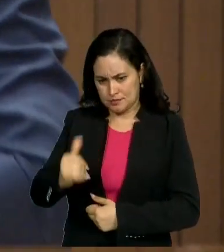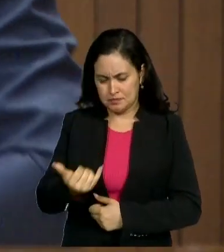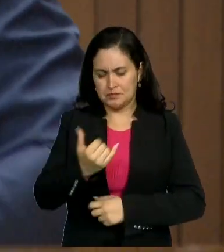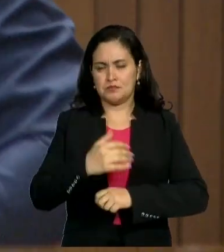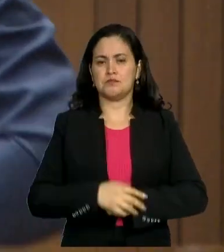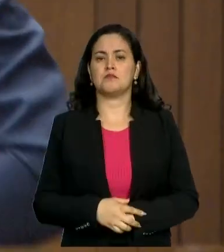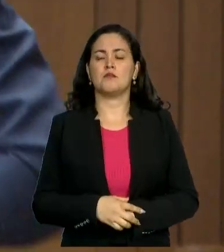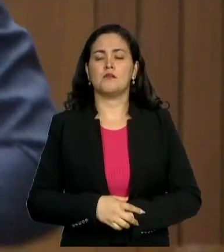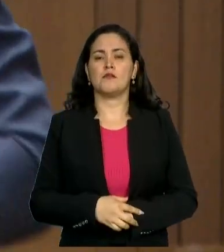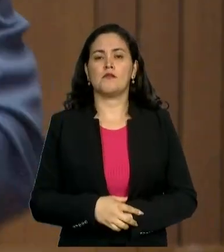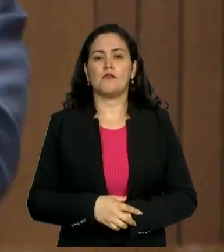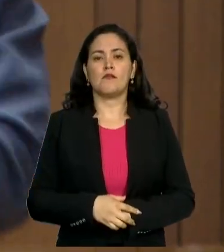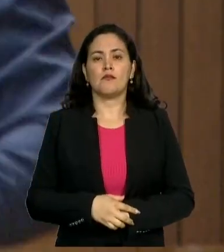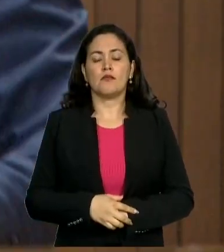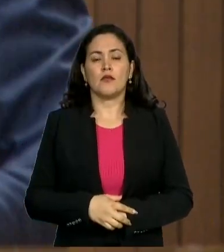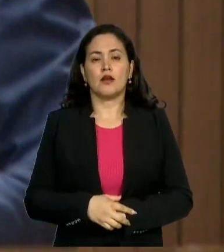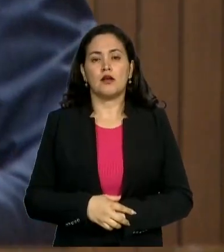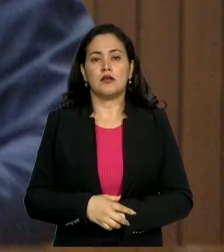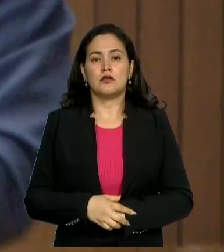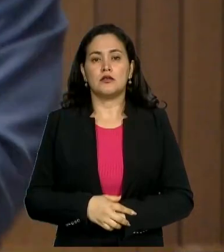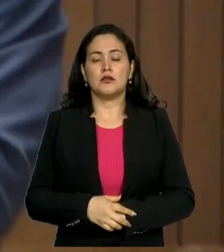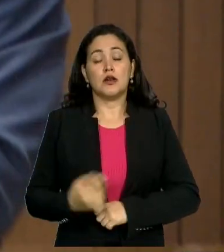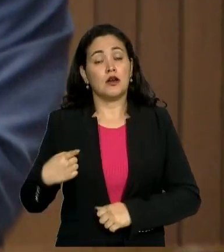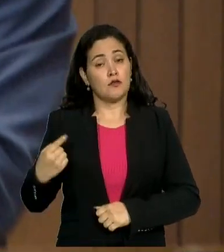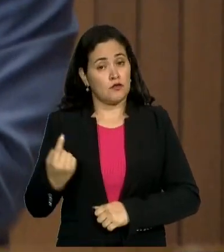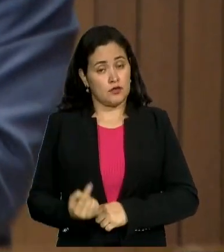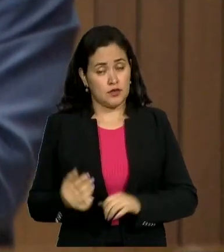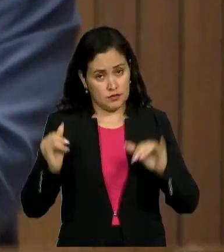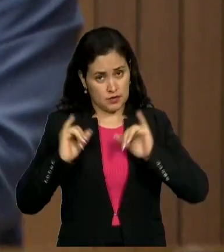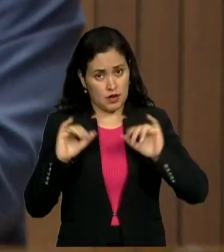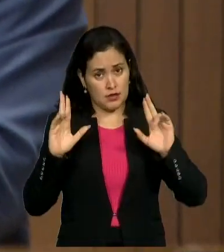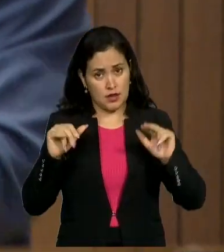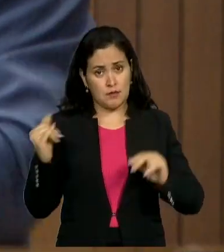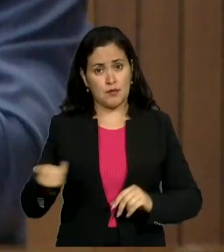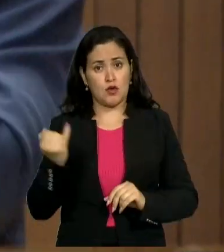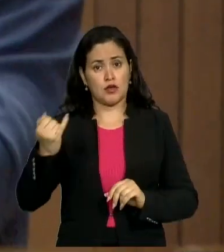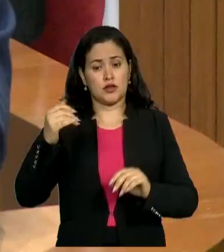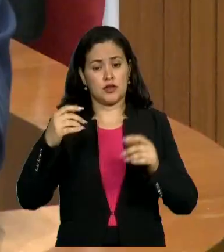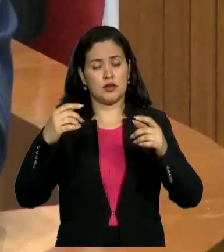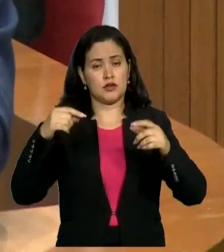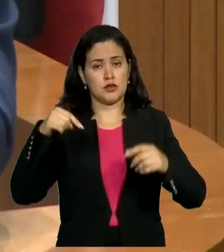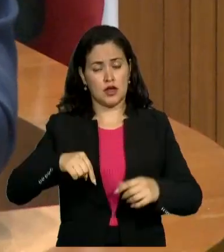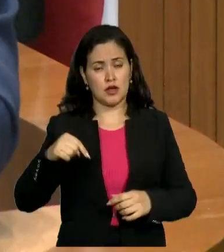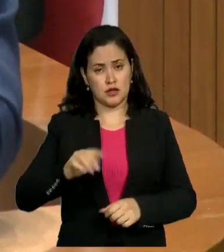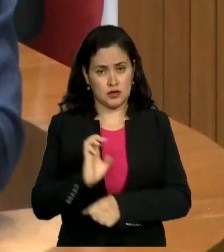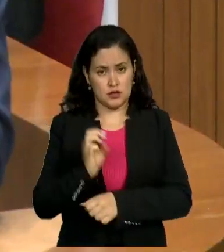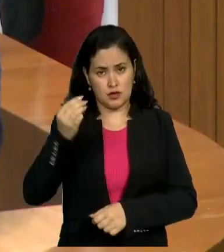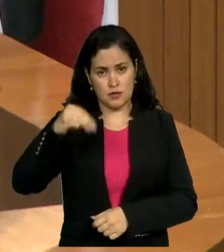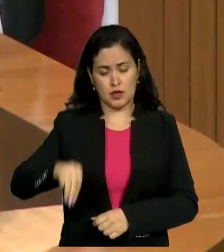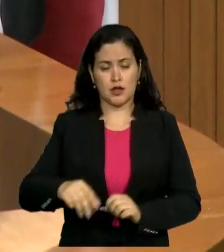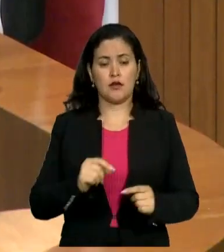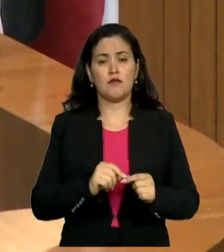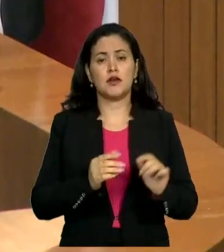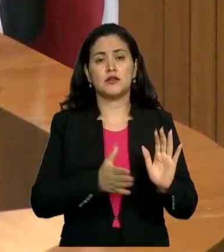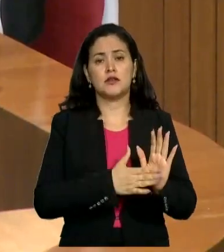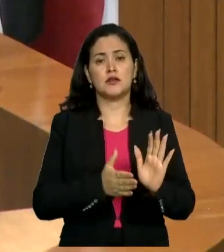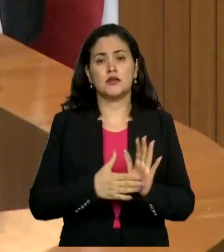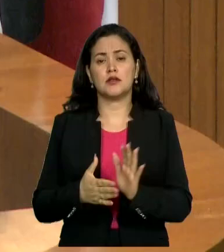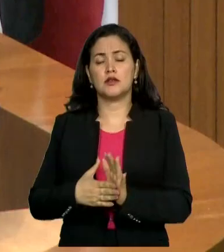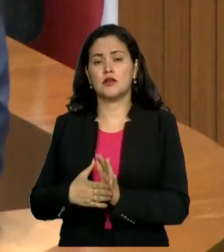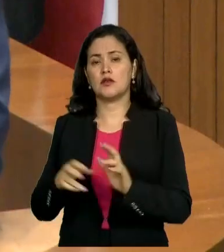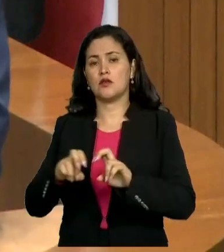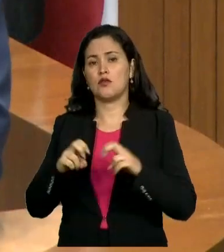importante para o Estado do Maranhão e fazer uma indicação e uma solicitação para a Comissão de Infraestrutura